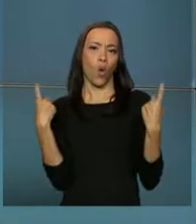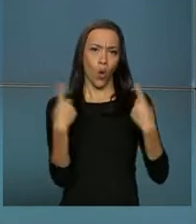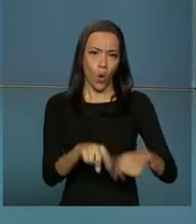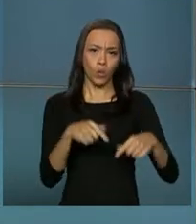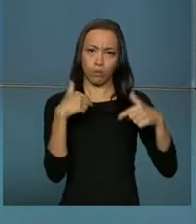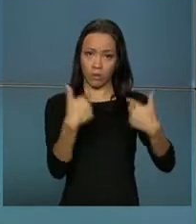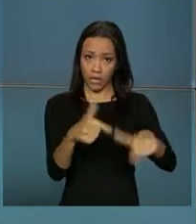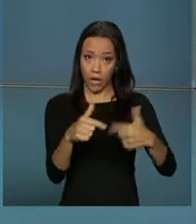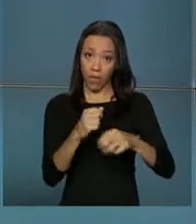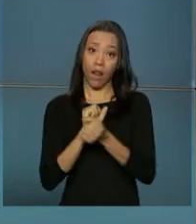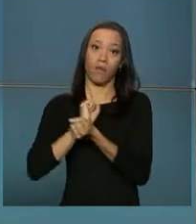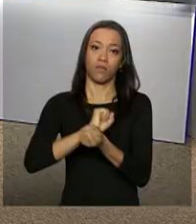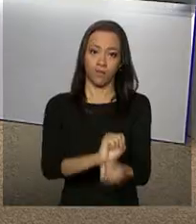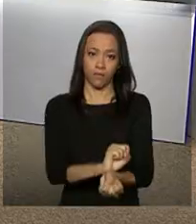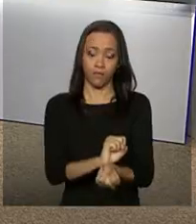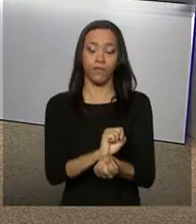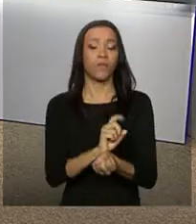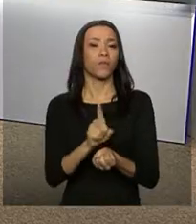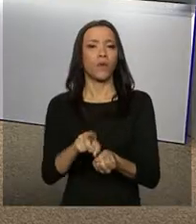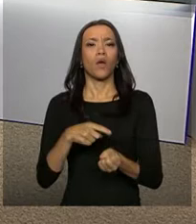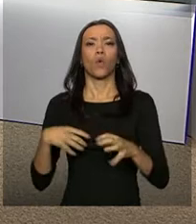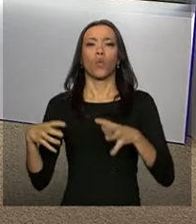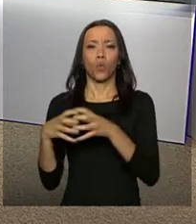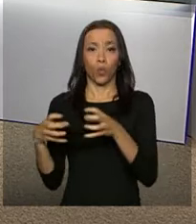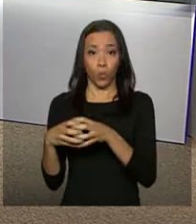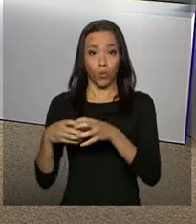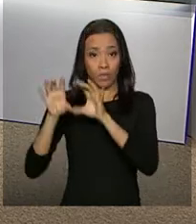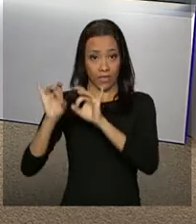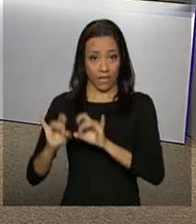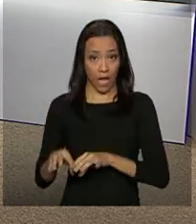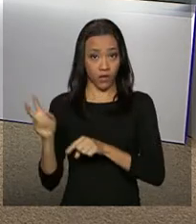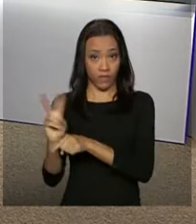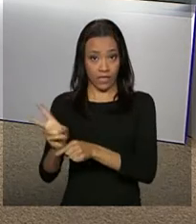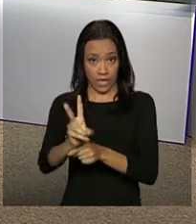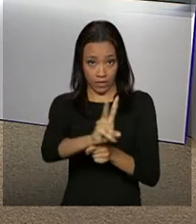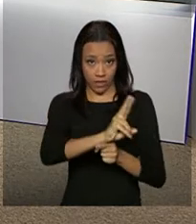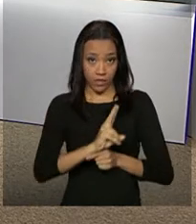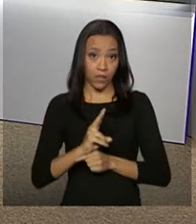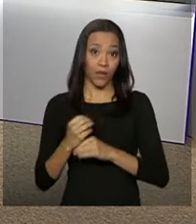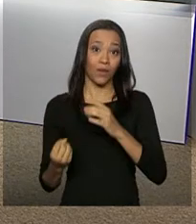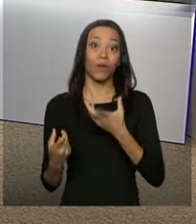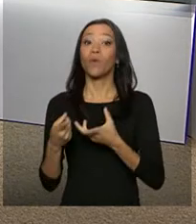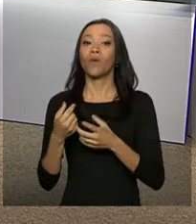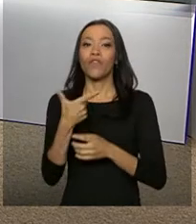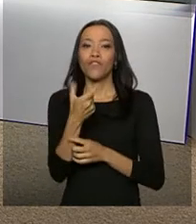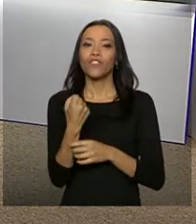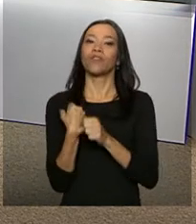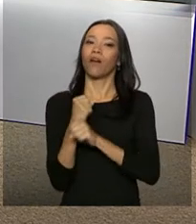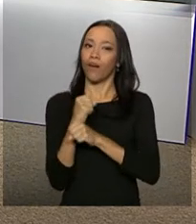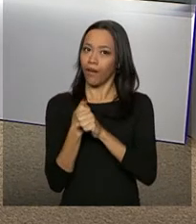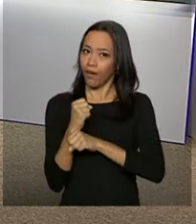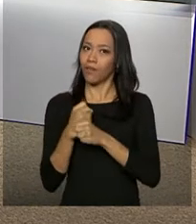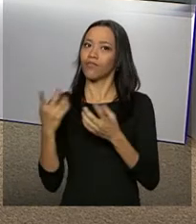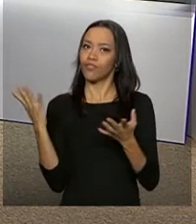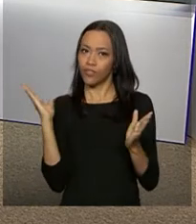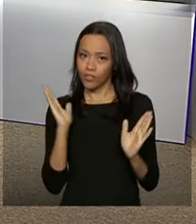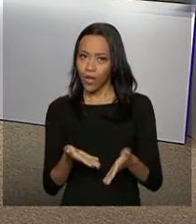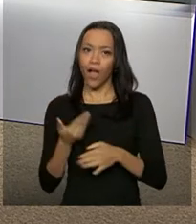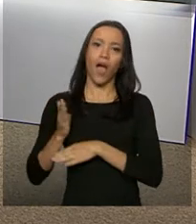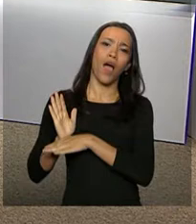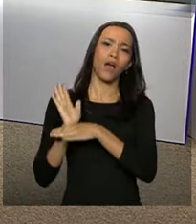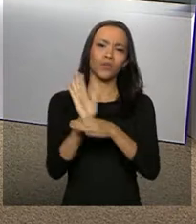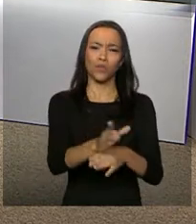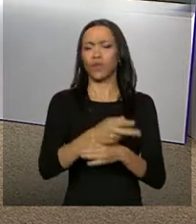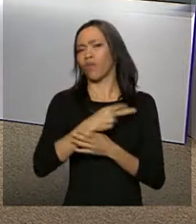análogo ao de escravo. O Grupo Especial de Fiscalização Móvel completa 20 anos e já resgatou mais de 49